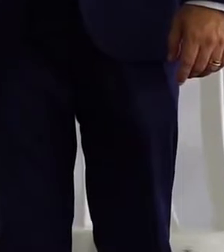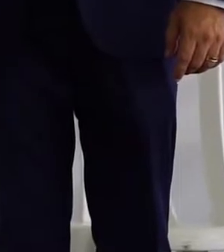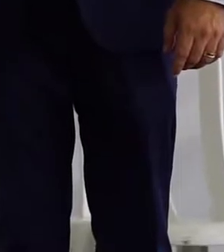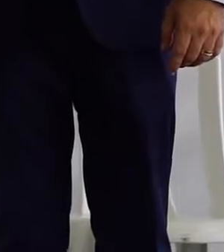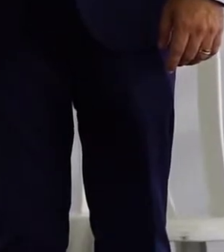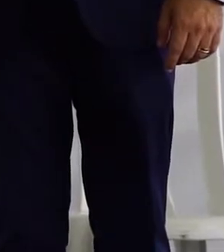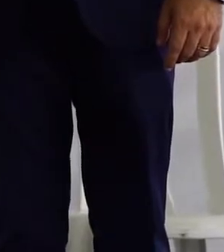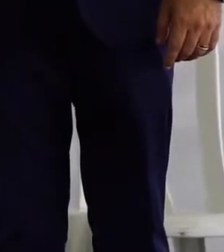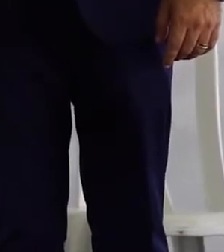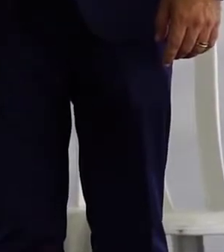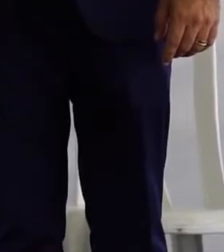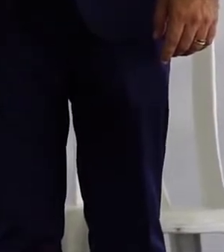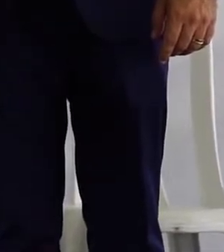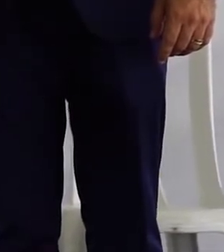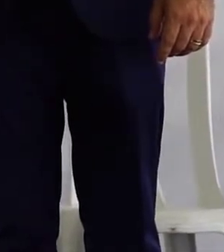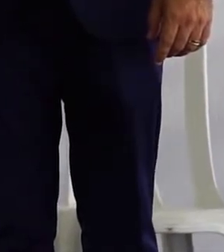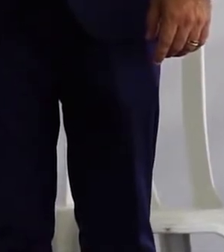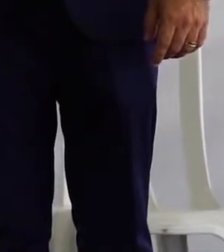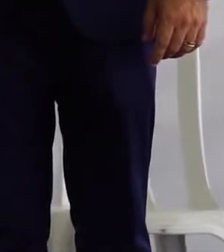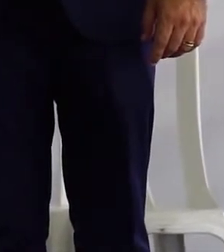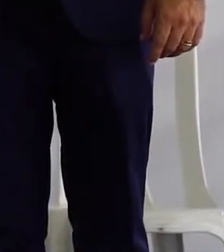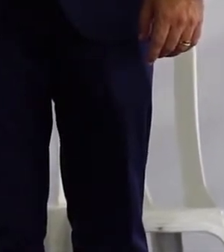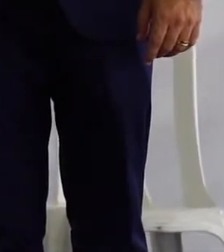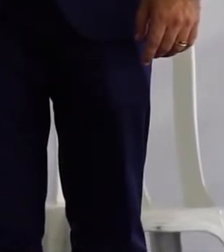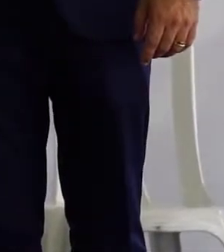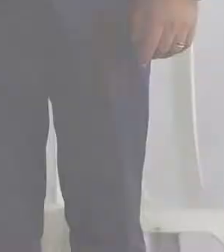eu estou tecido de duas horas.